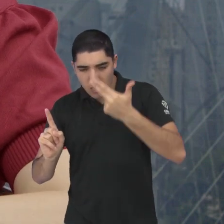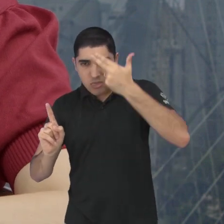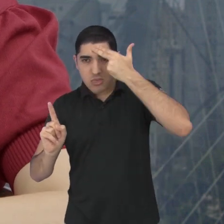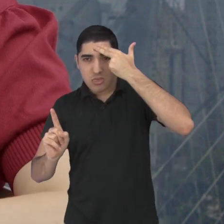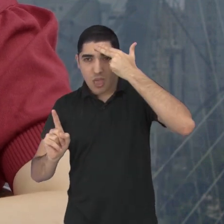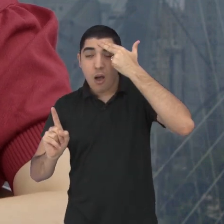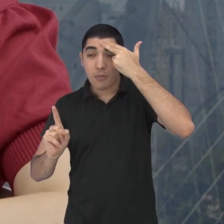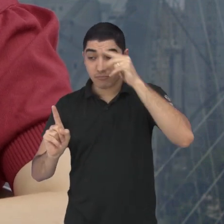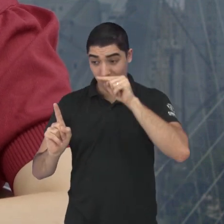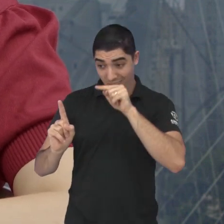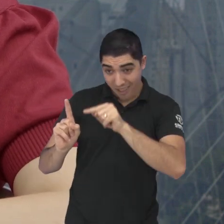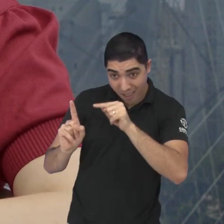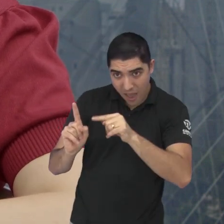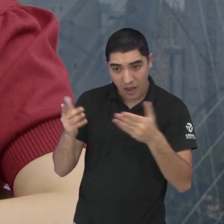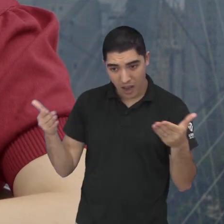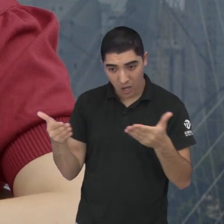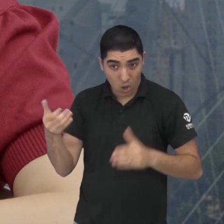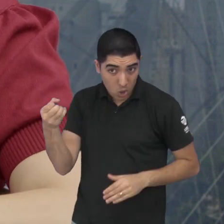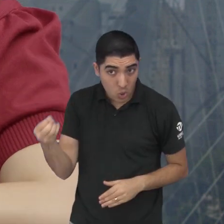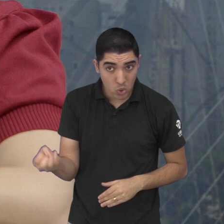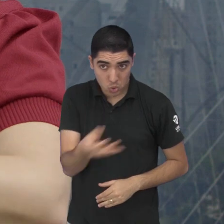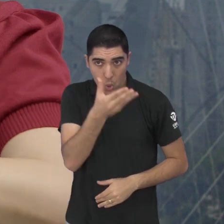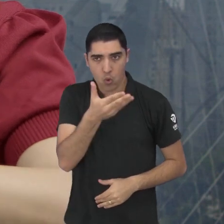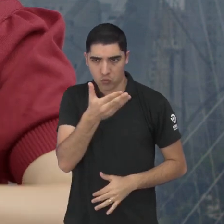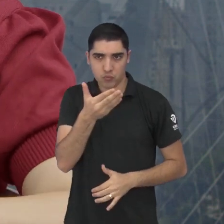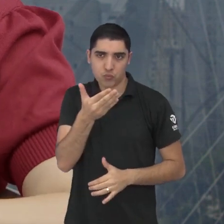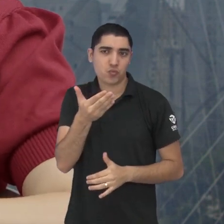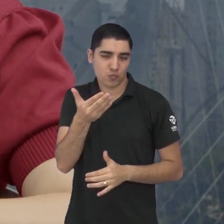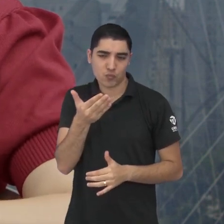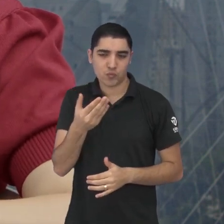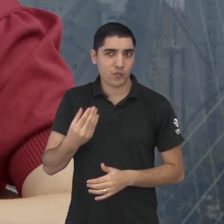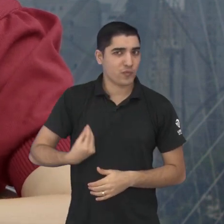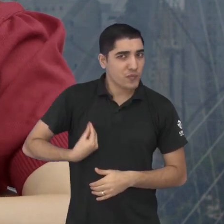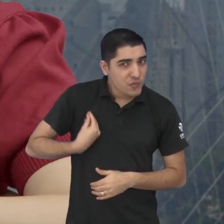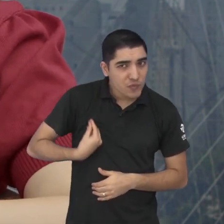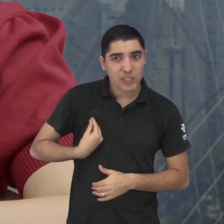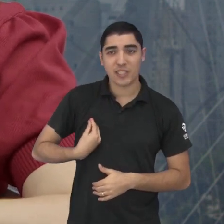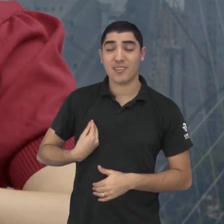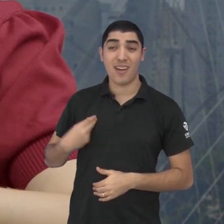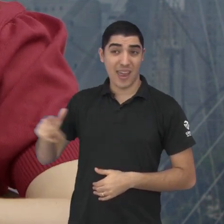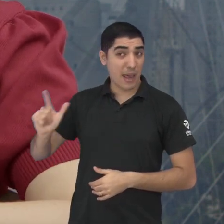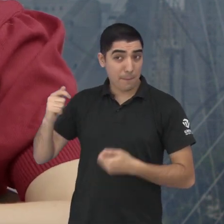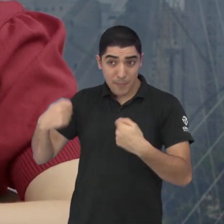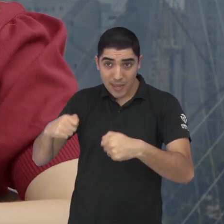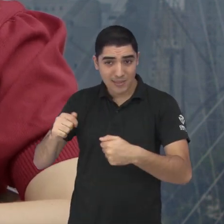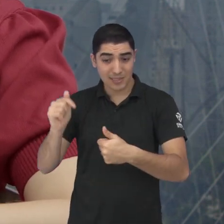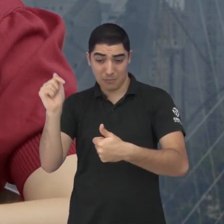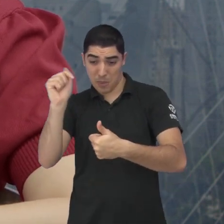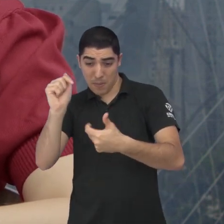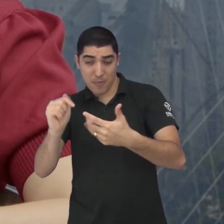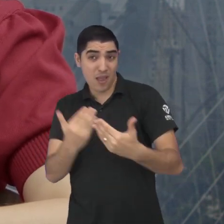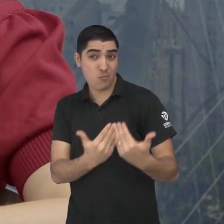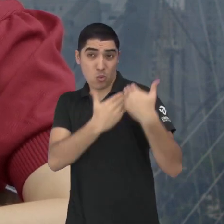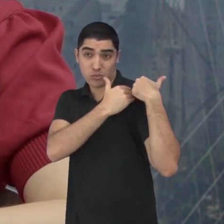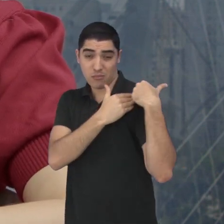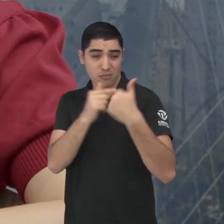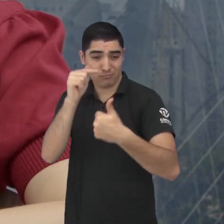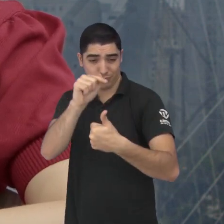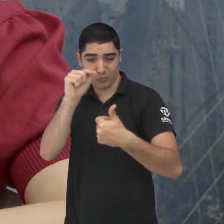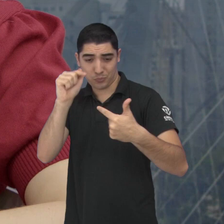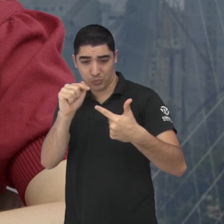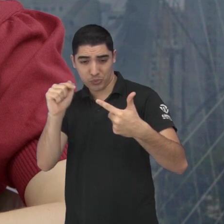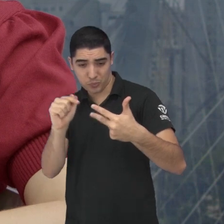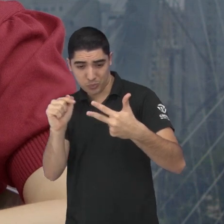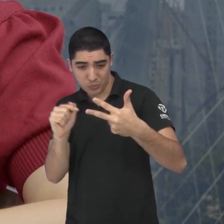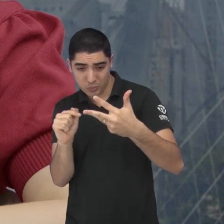nesse novo papel, ela vai estar em vários papéis, né? Não é só de mãe. E a gente sabe que,